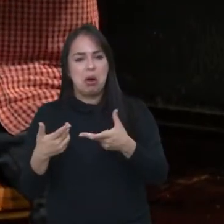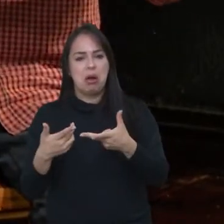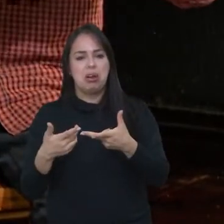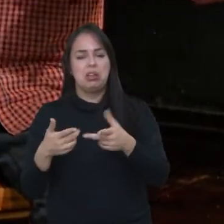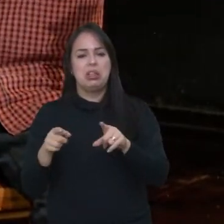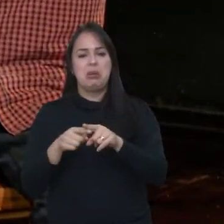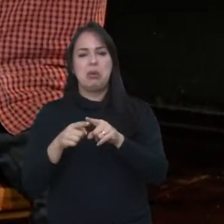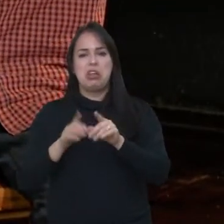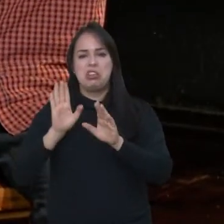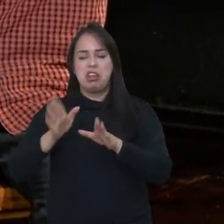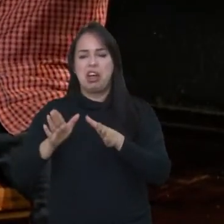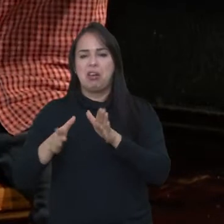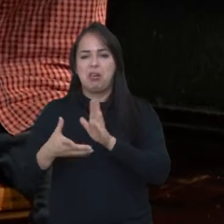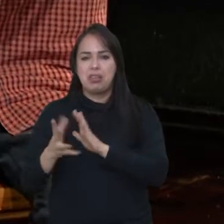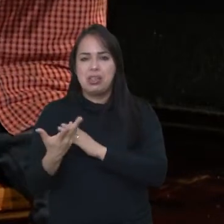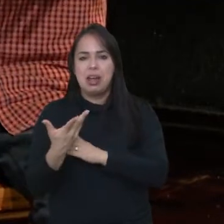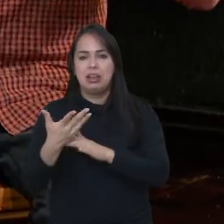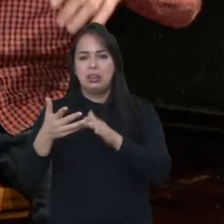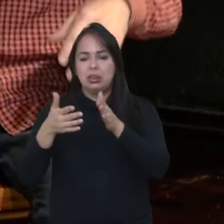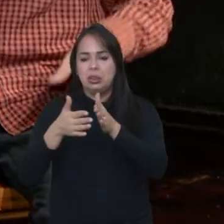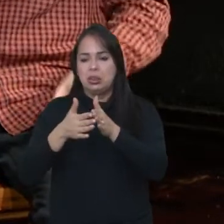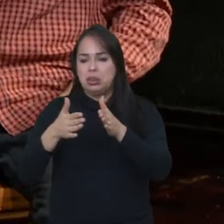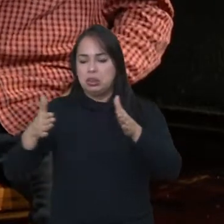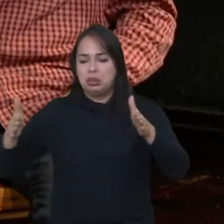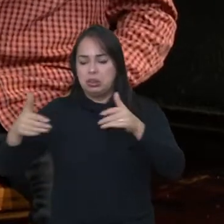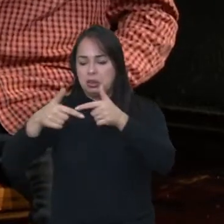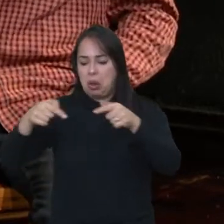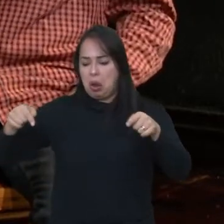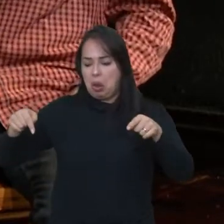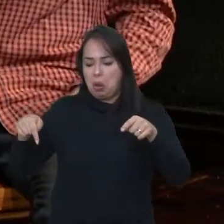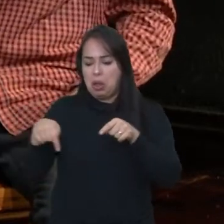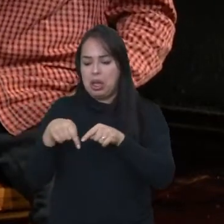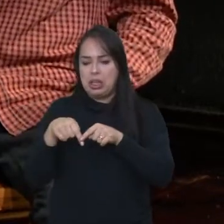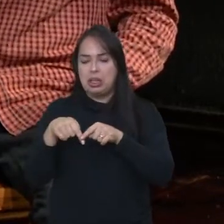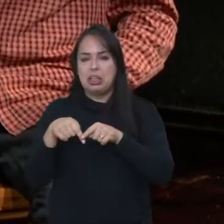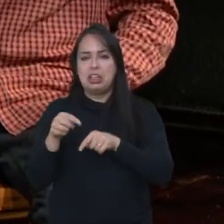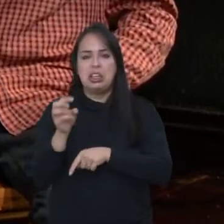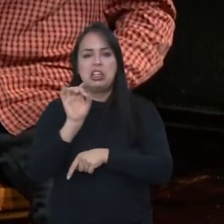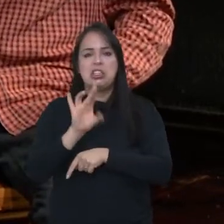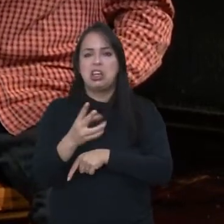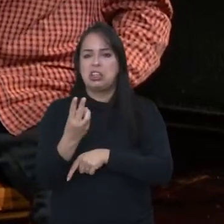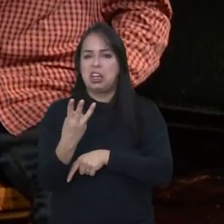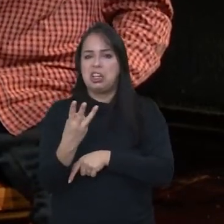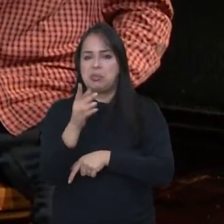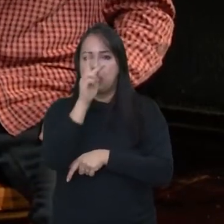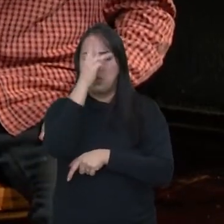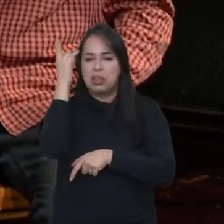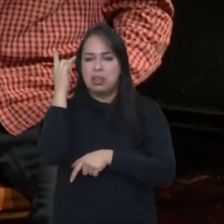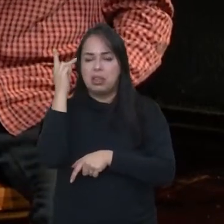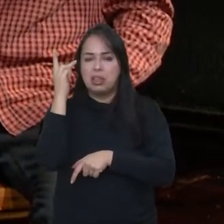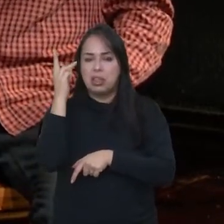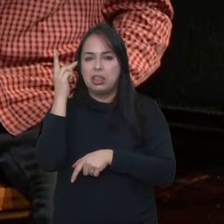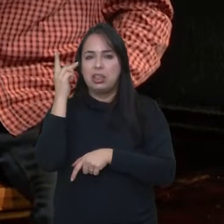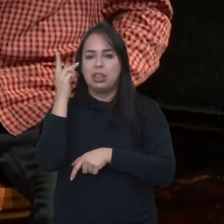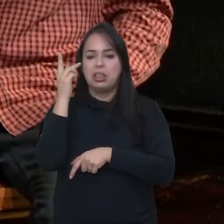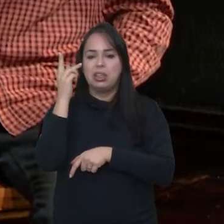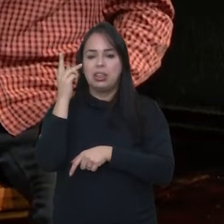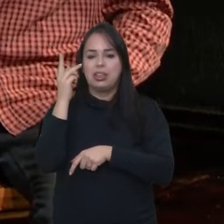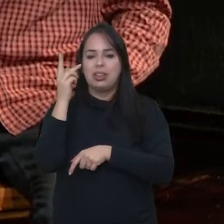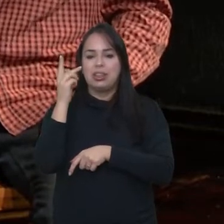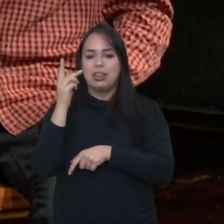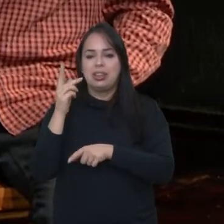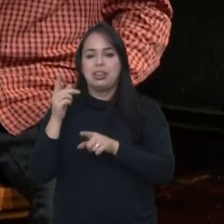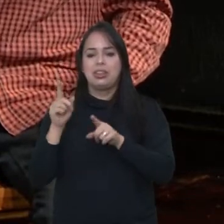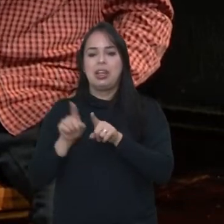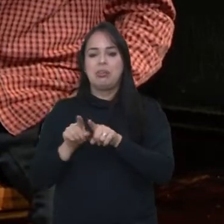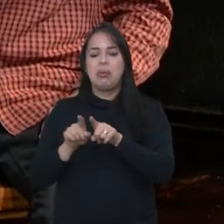era um galpão, assim, e você, aí, tipo, também tinha umas três pessoas, e isso que era comediante